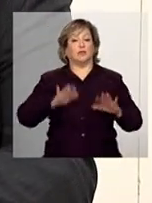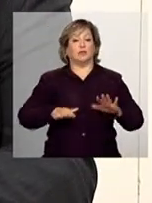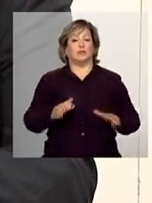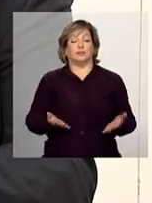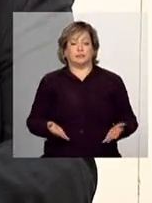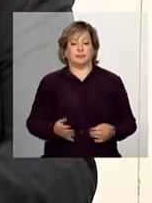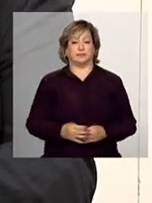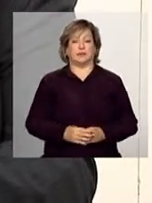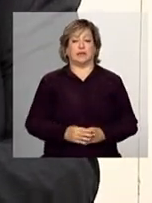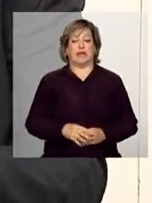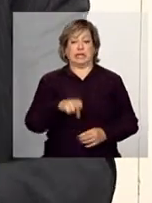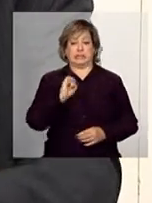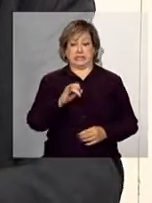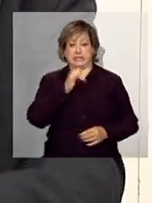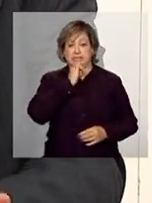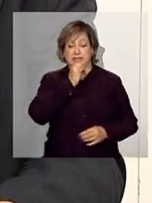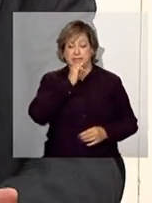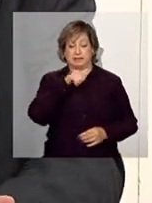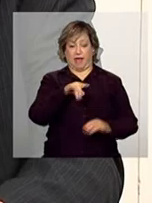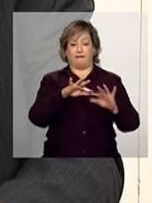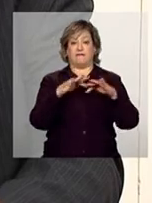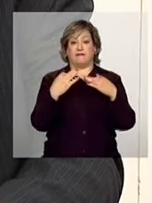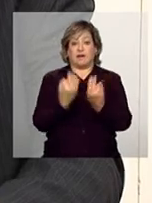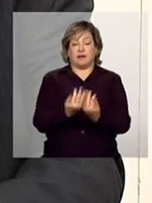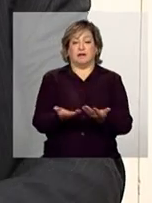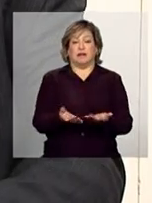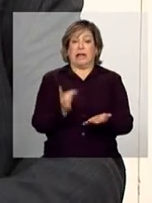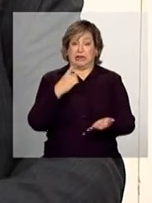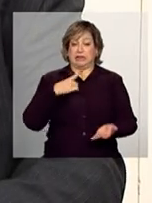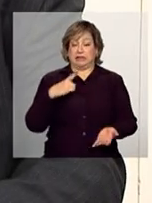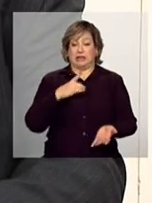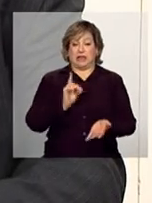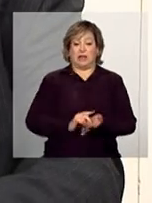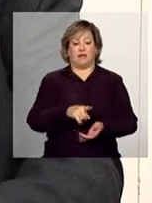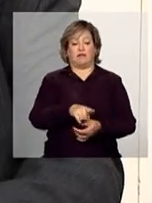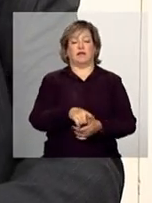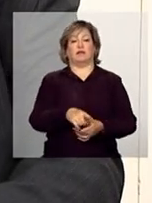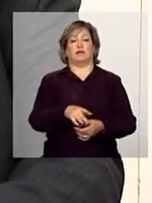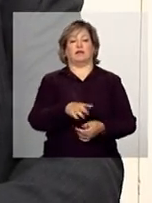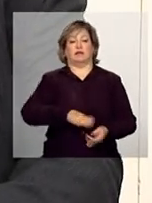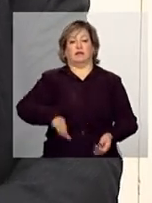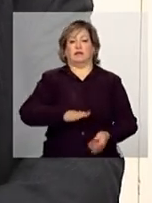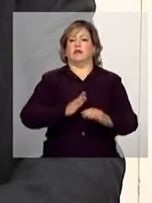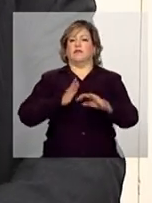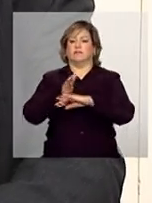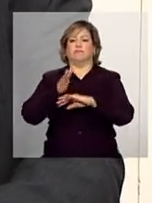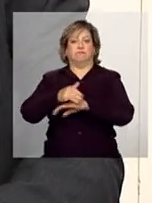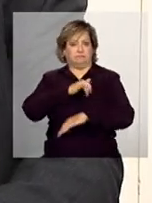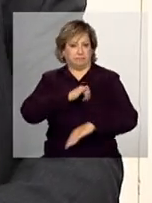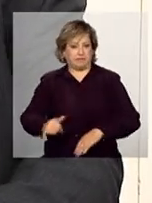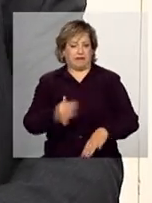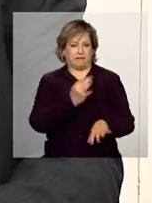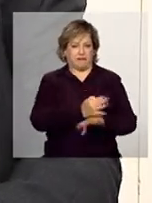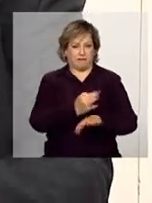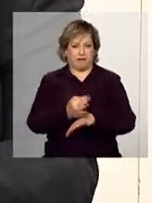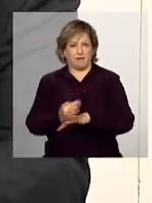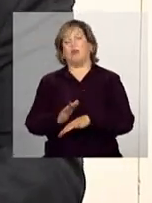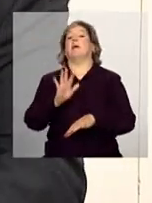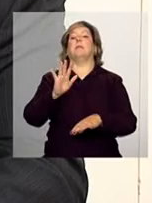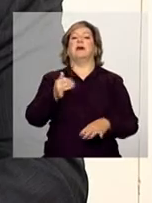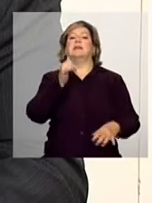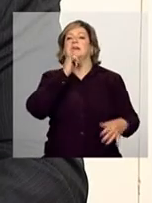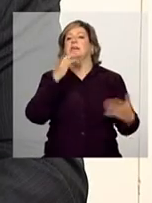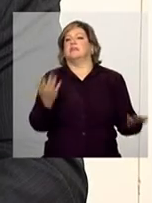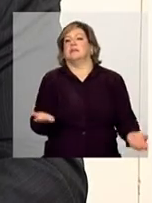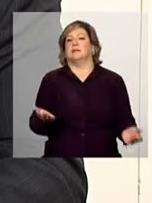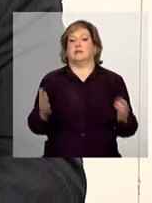a família, de fato, teve faltas do menino, mas foi uma falta por conta de calamidade